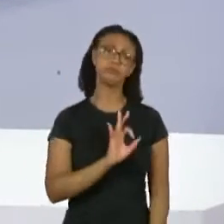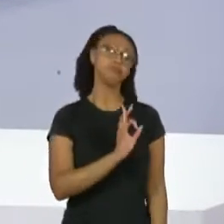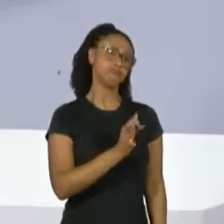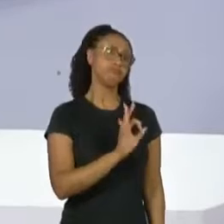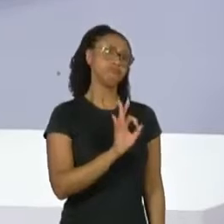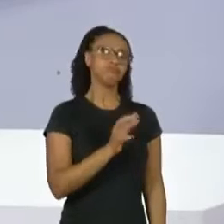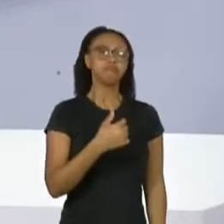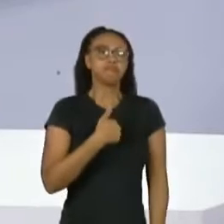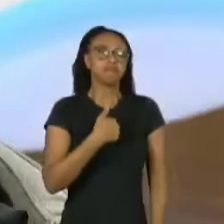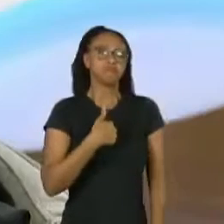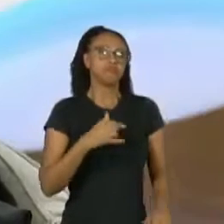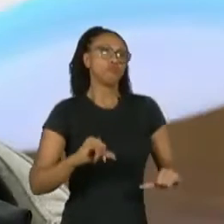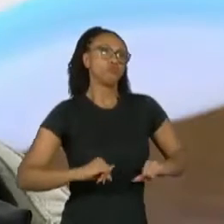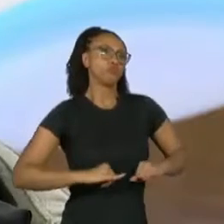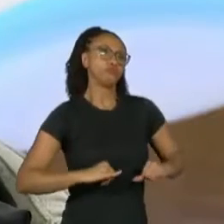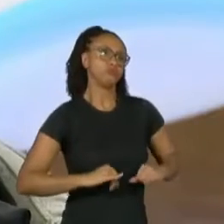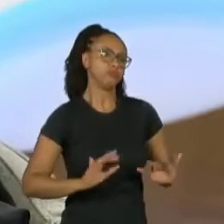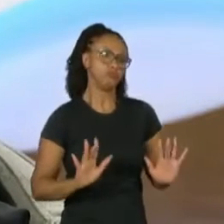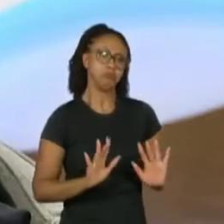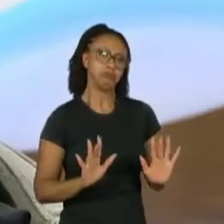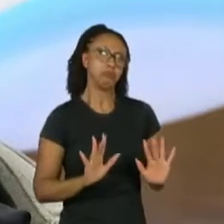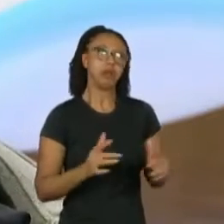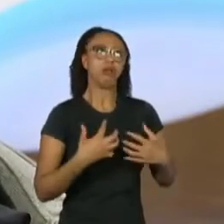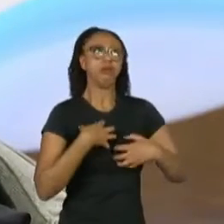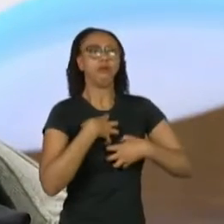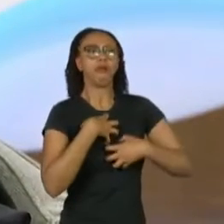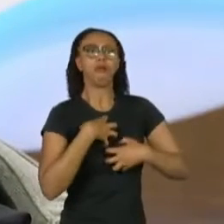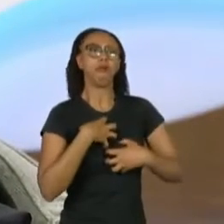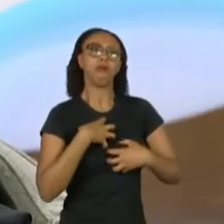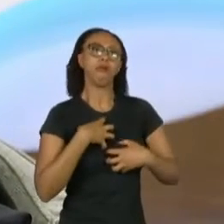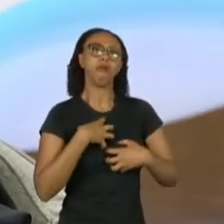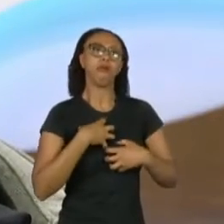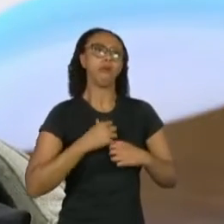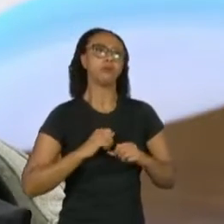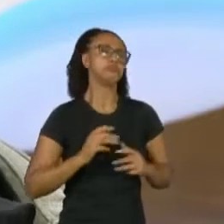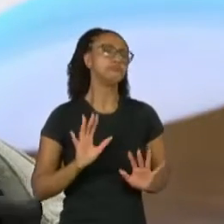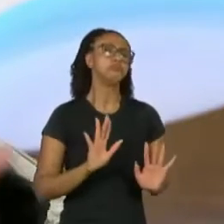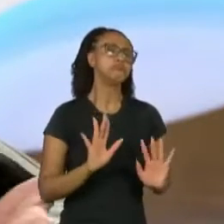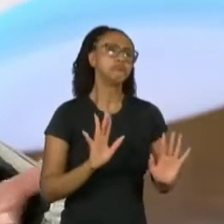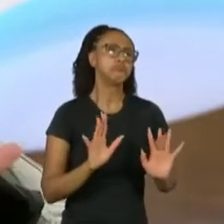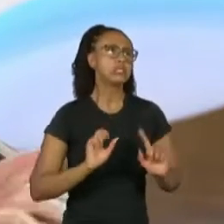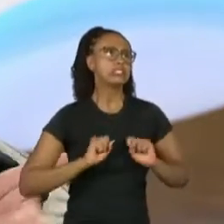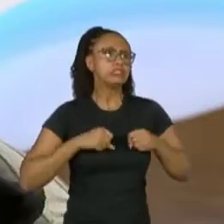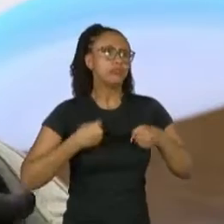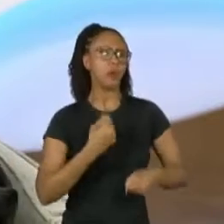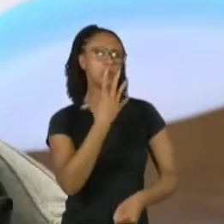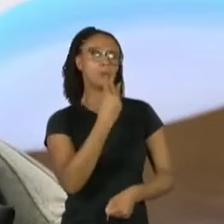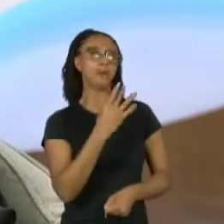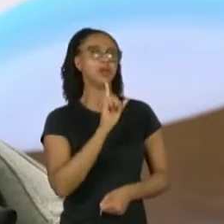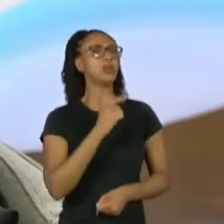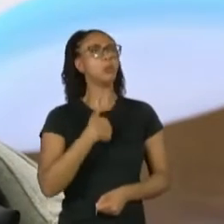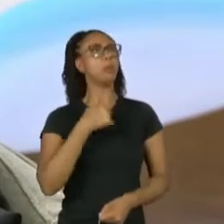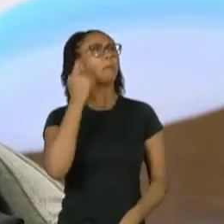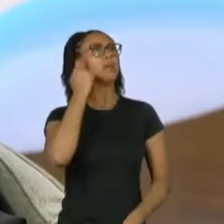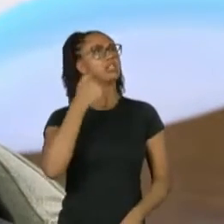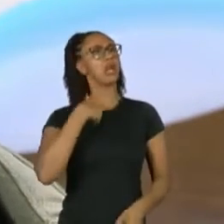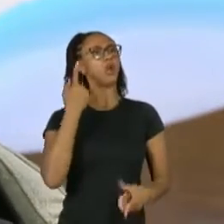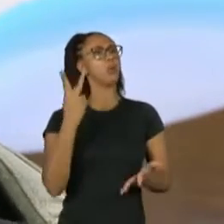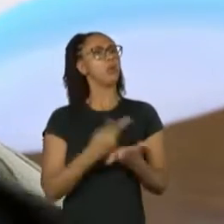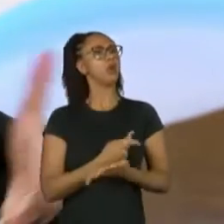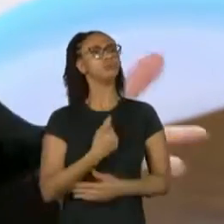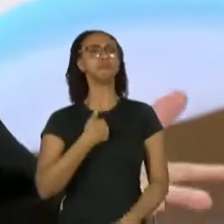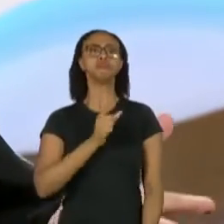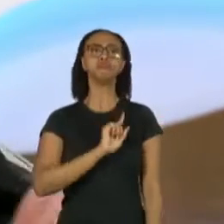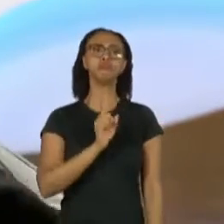não sofri, não tive que fazer nenhum esforço e também não achei que estava fazendo nada de errado.